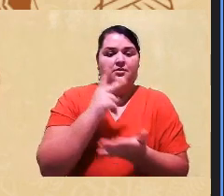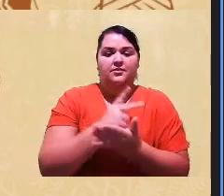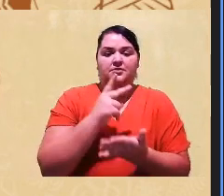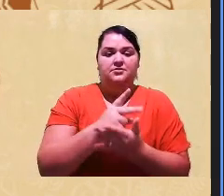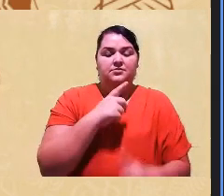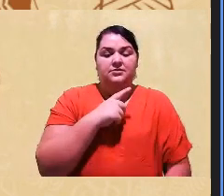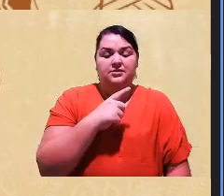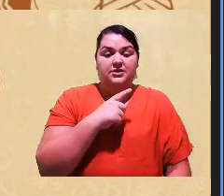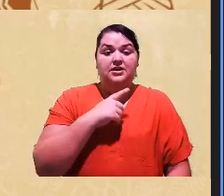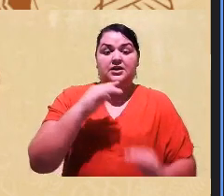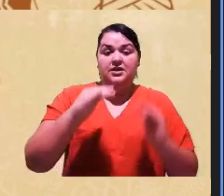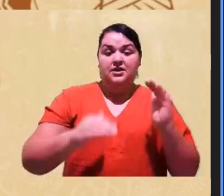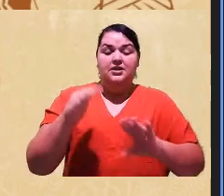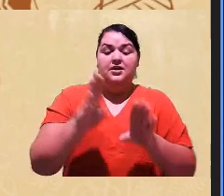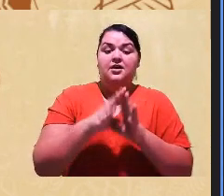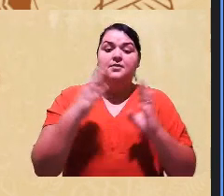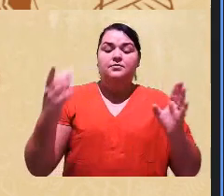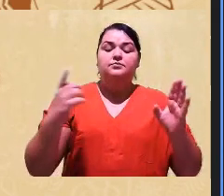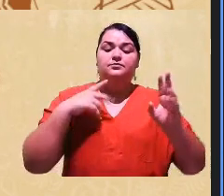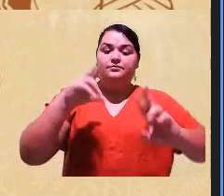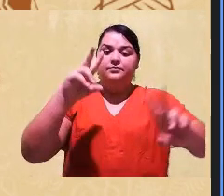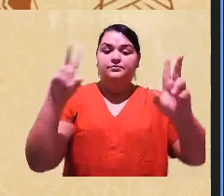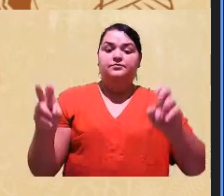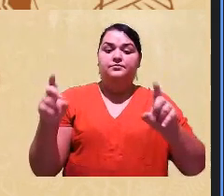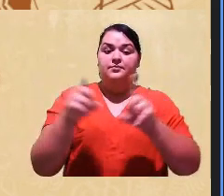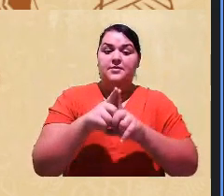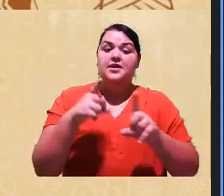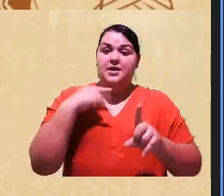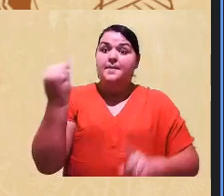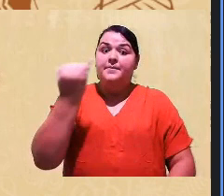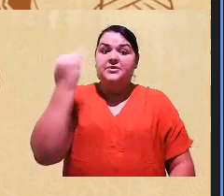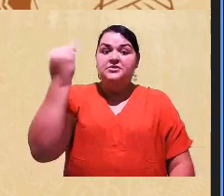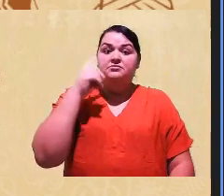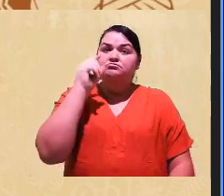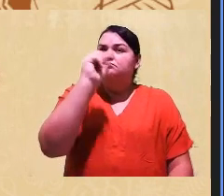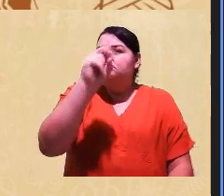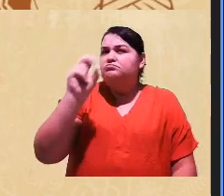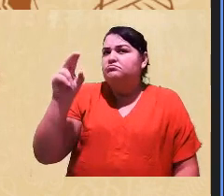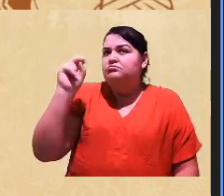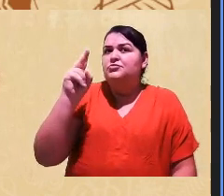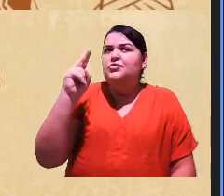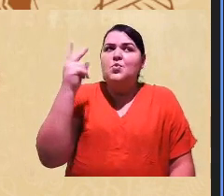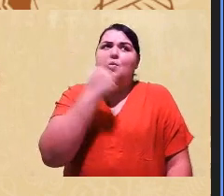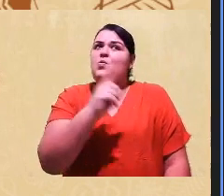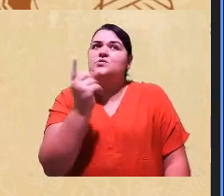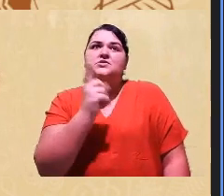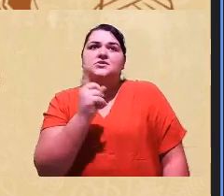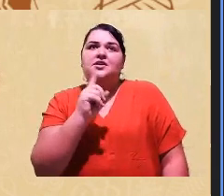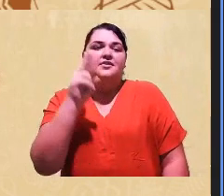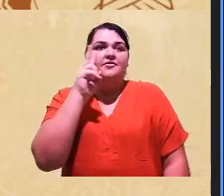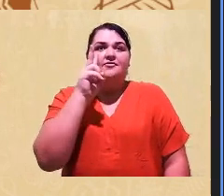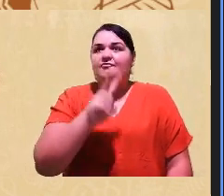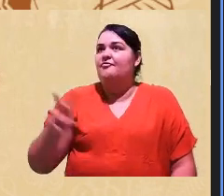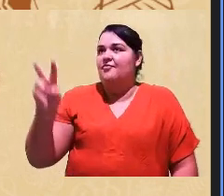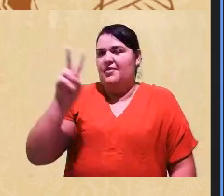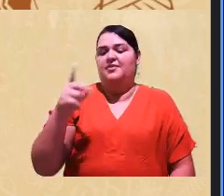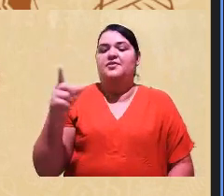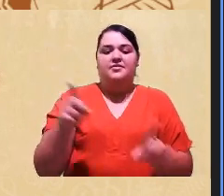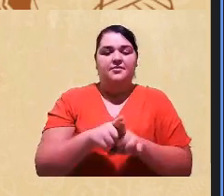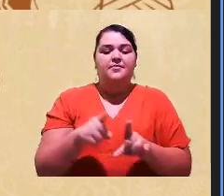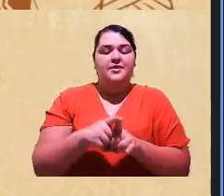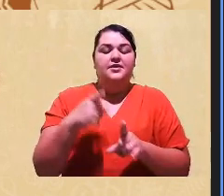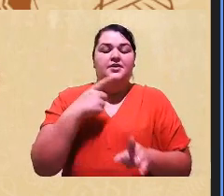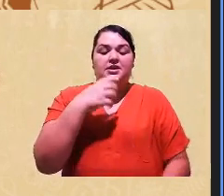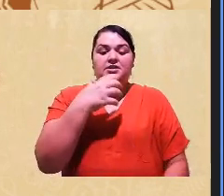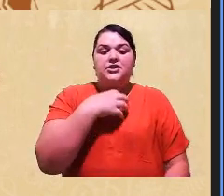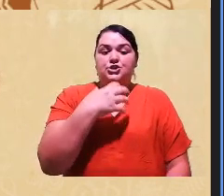e o abrir as feridas e dizer é preciso olhar não dá mais para não olhar para elas não dá mais para não senti